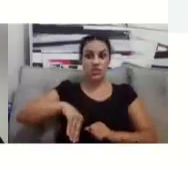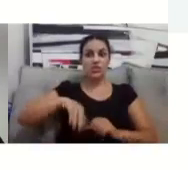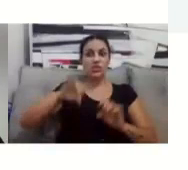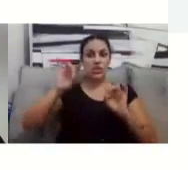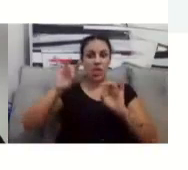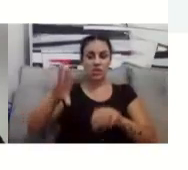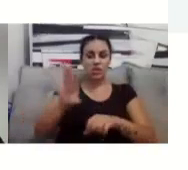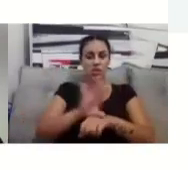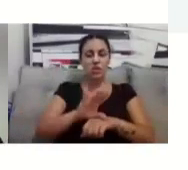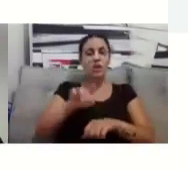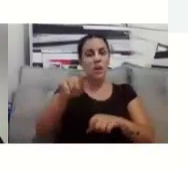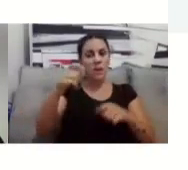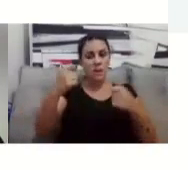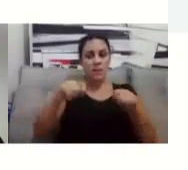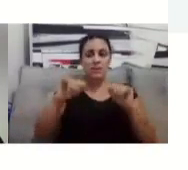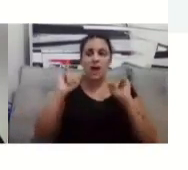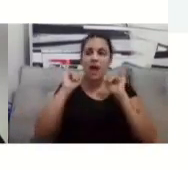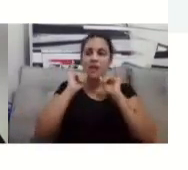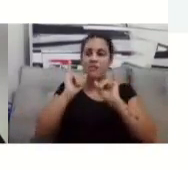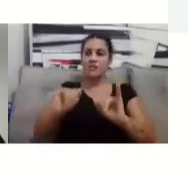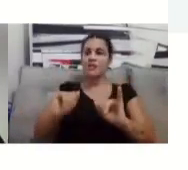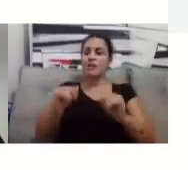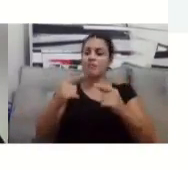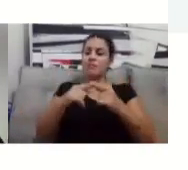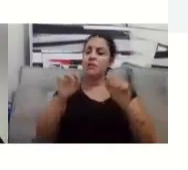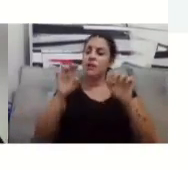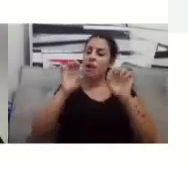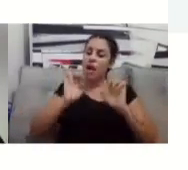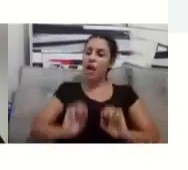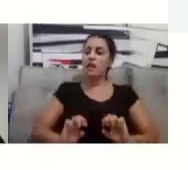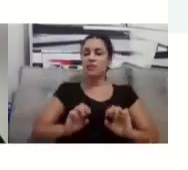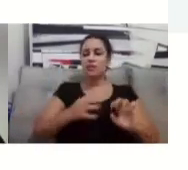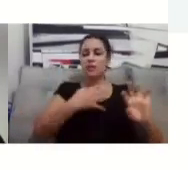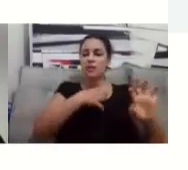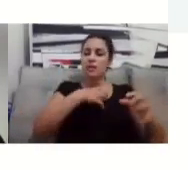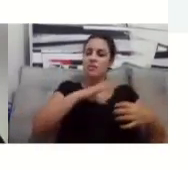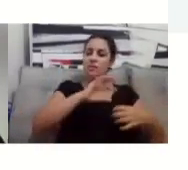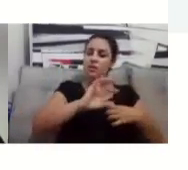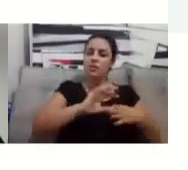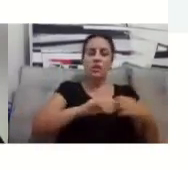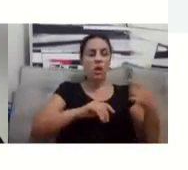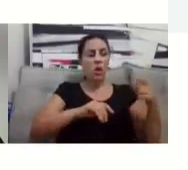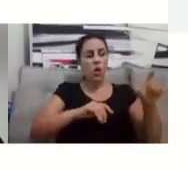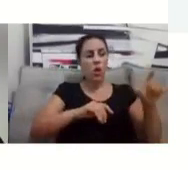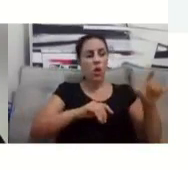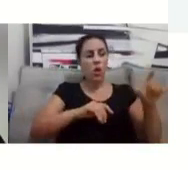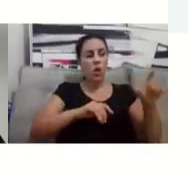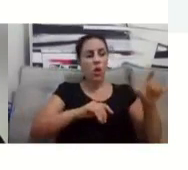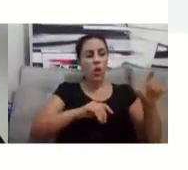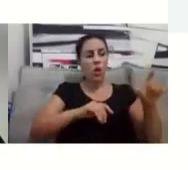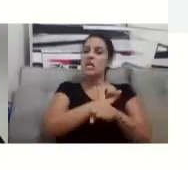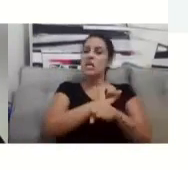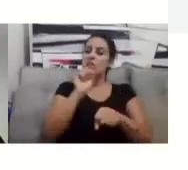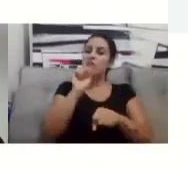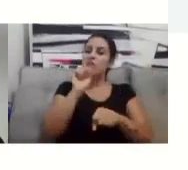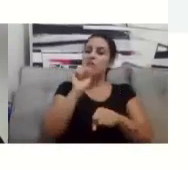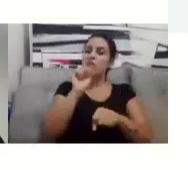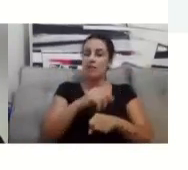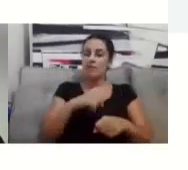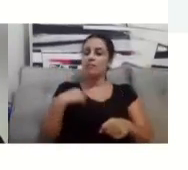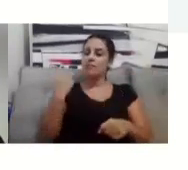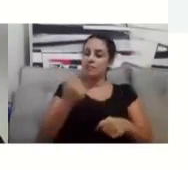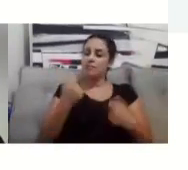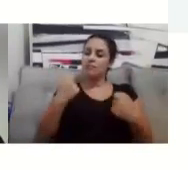uma questão ética, é uma questão de empatia com o próximo, é uma questão de organização também para nós aqui, então por favor,